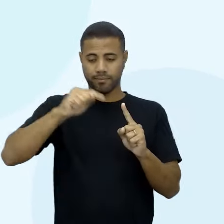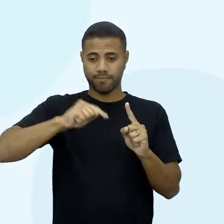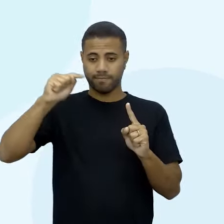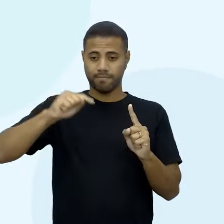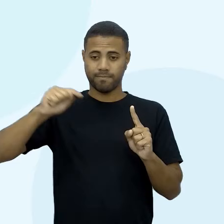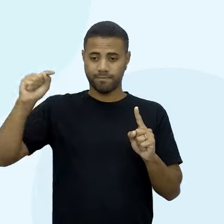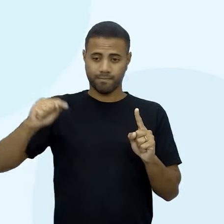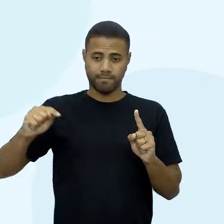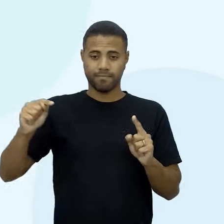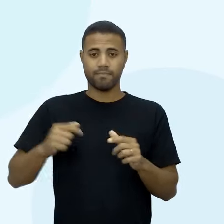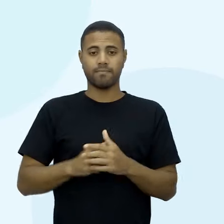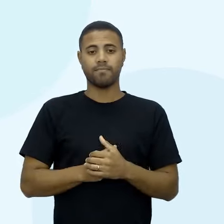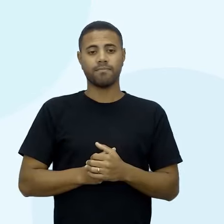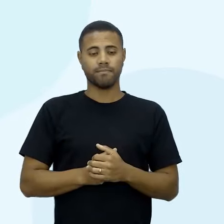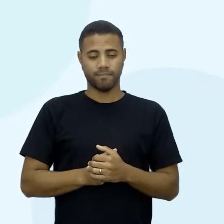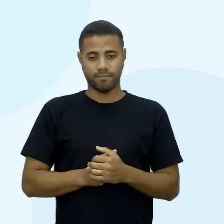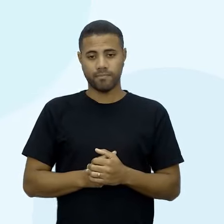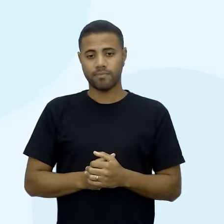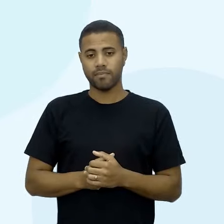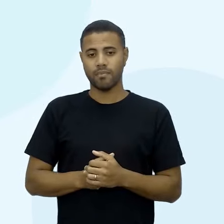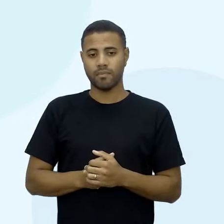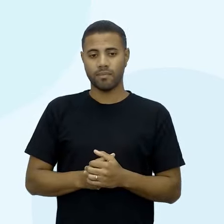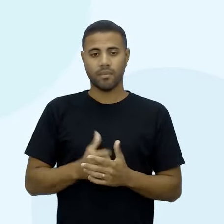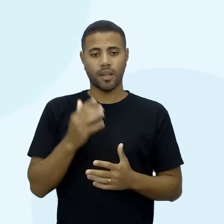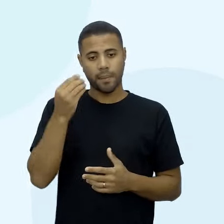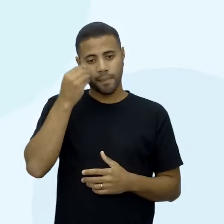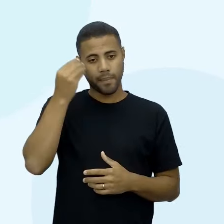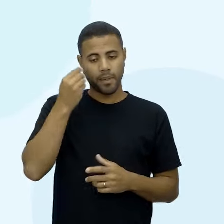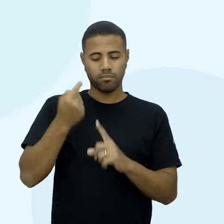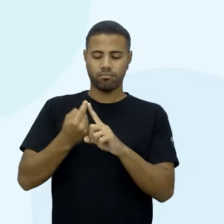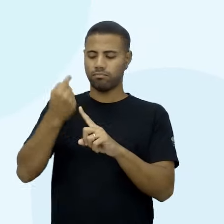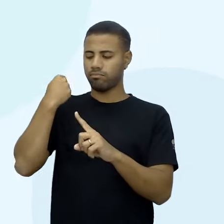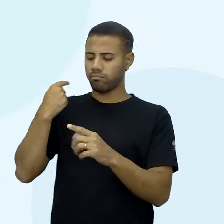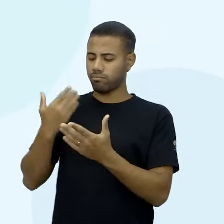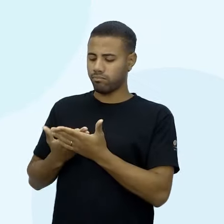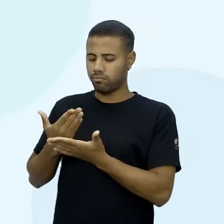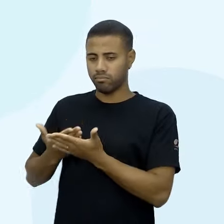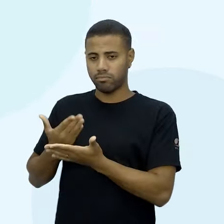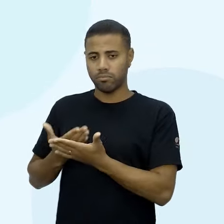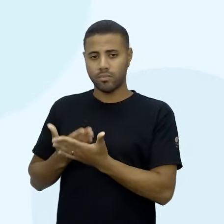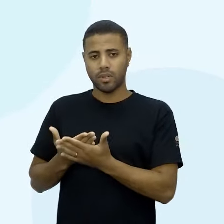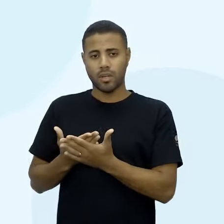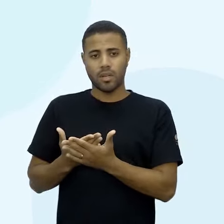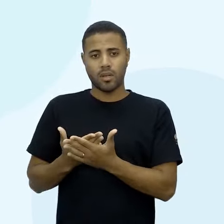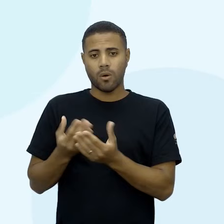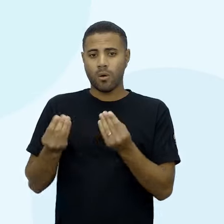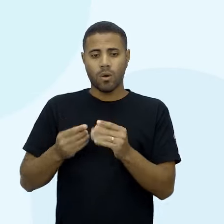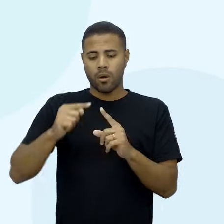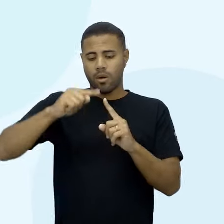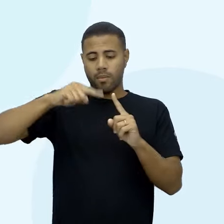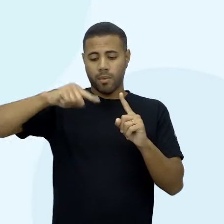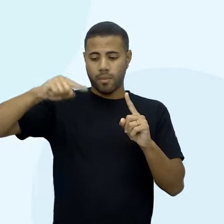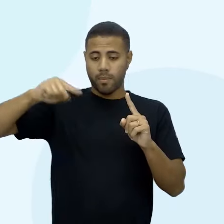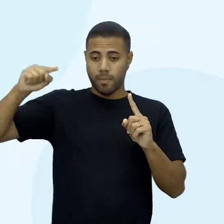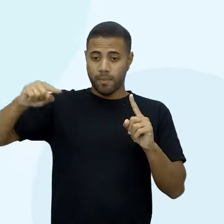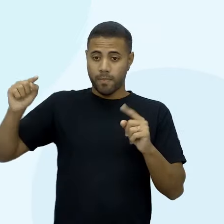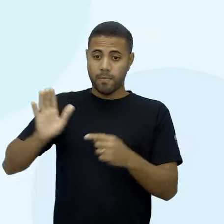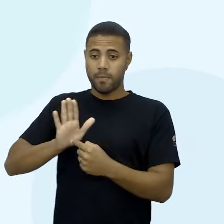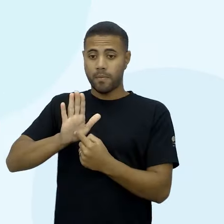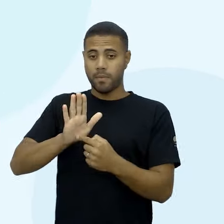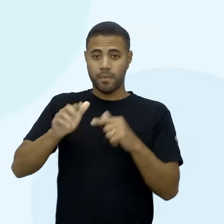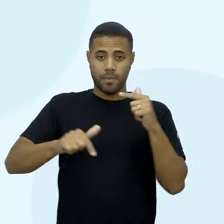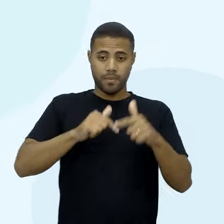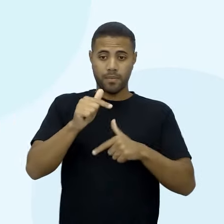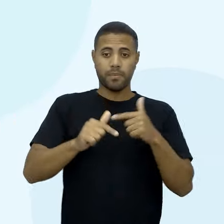fórmulas, né? Quem já viveu, quem teve que estudar, quem teve que fazer um levantamento estatístico aí, apresentar algum trabalho,